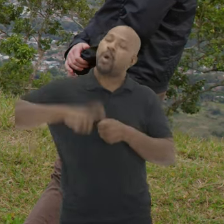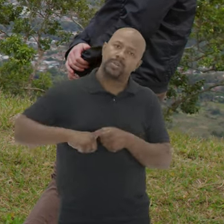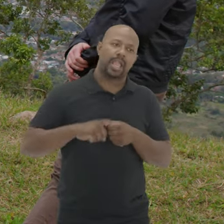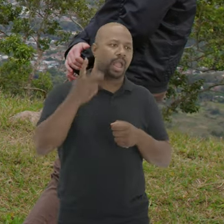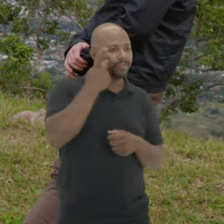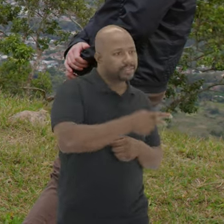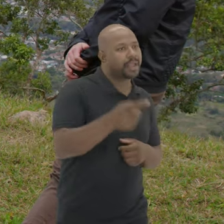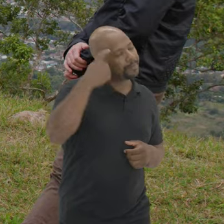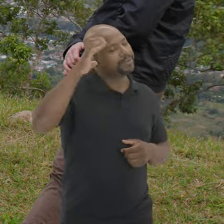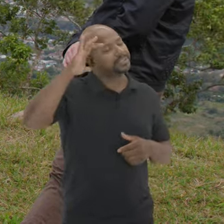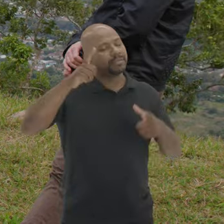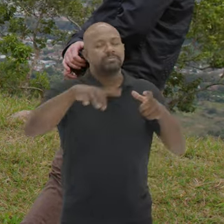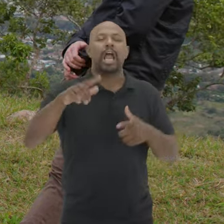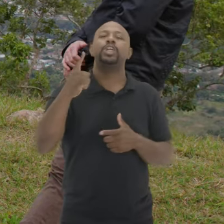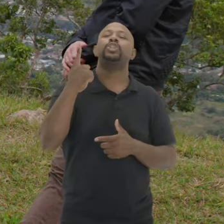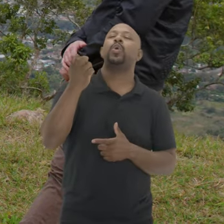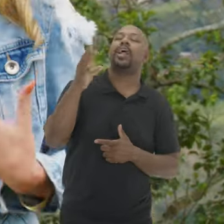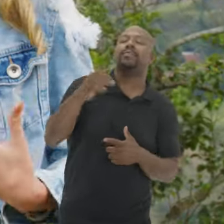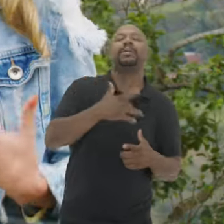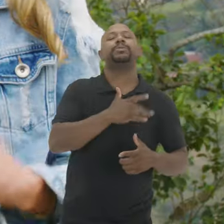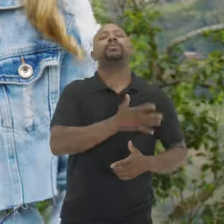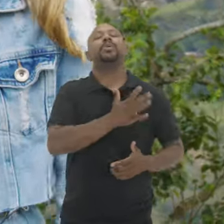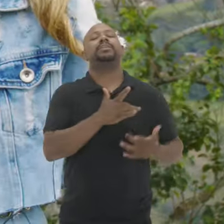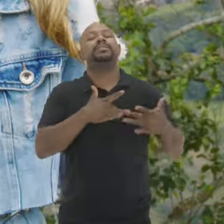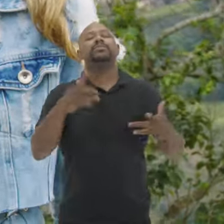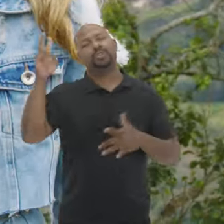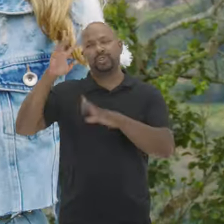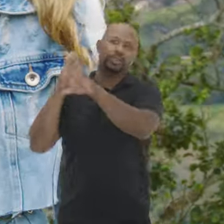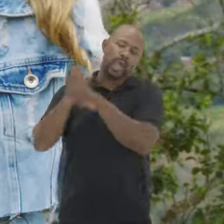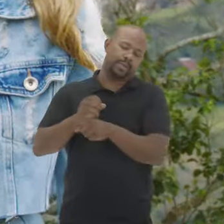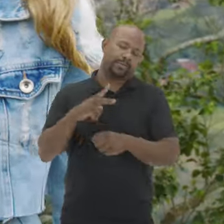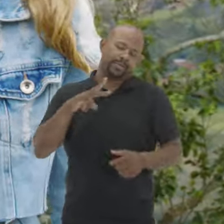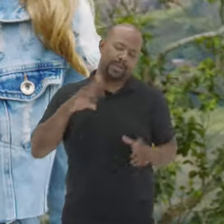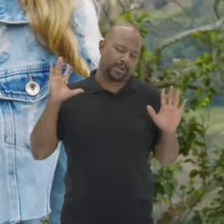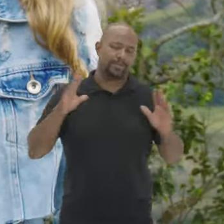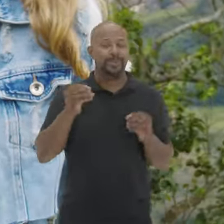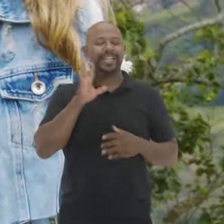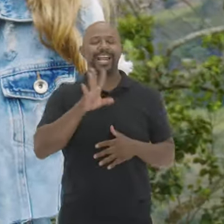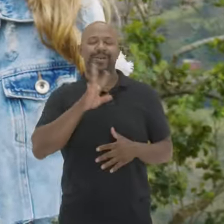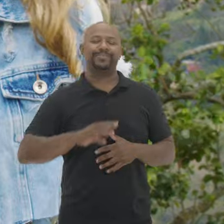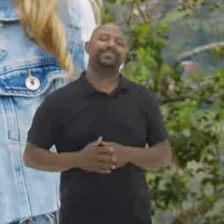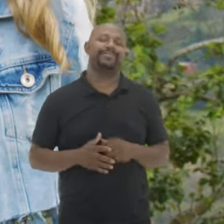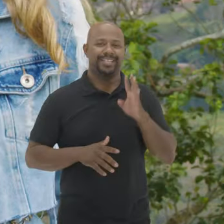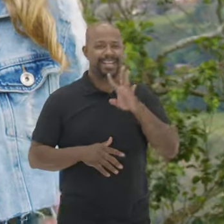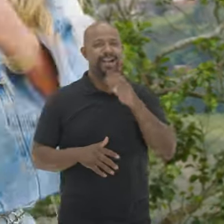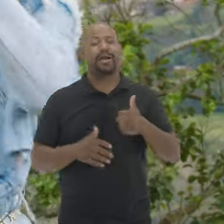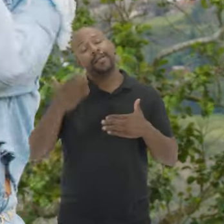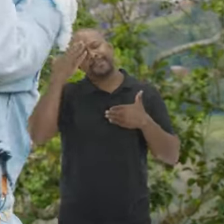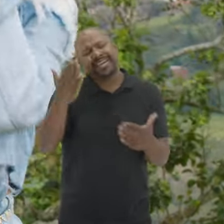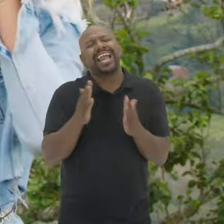voltar Assim pensando Geograficamente Mas também de coração Assim de história Pessoal Muito legal